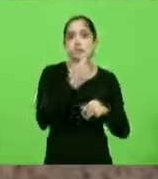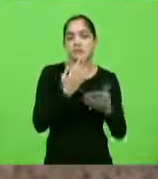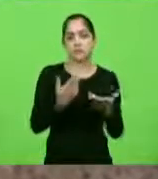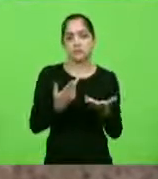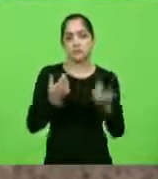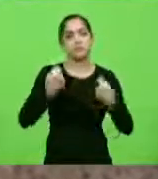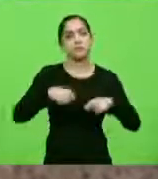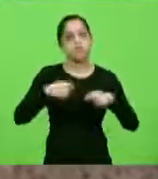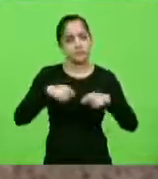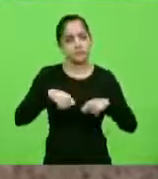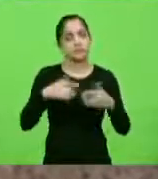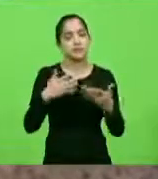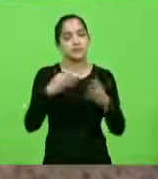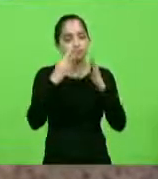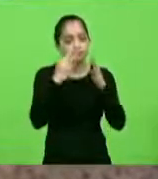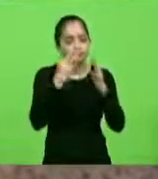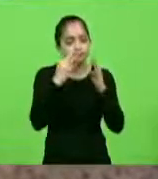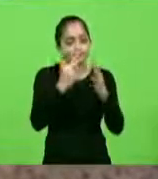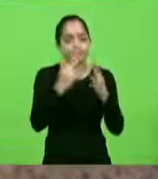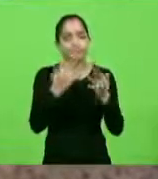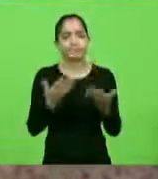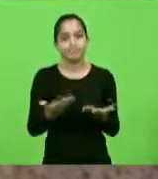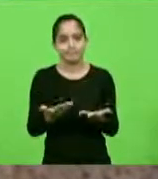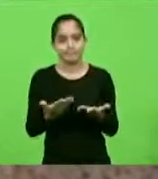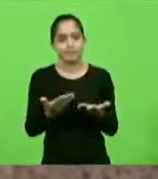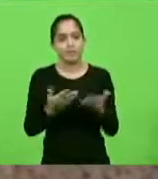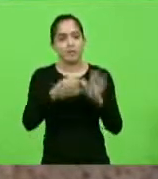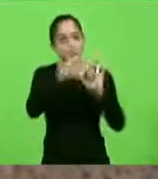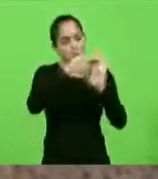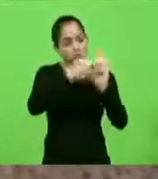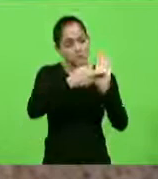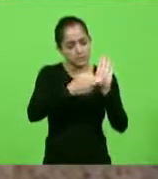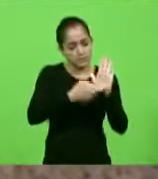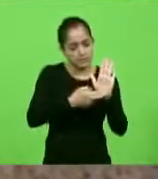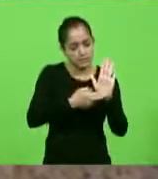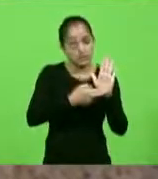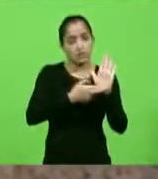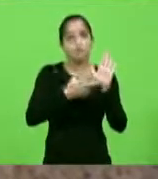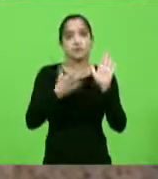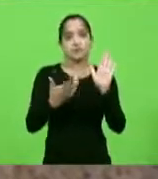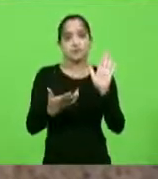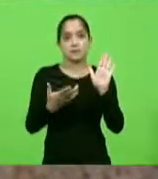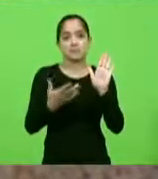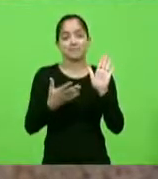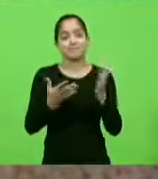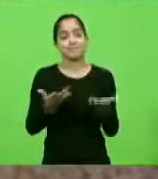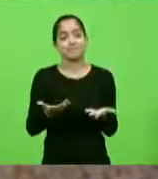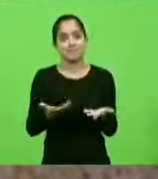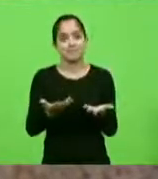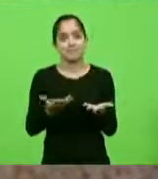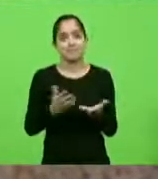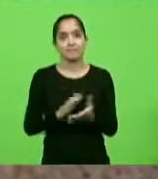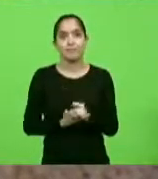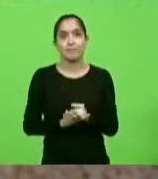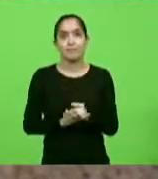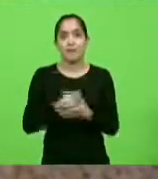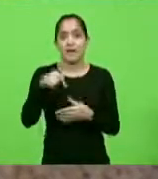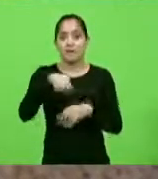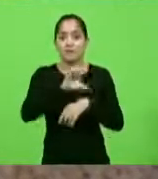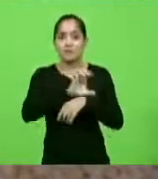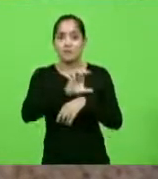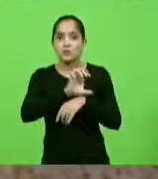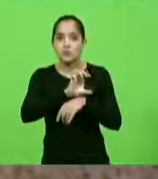sim, ser ouvidos. não bastassem todas essas medidas, ainda, infelizmente, o nosso Estado